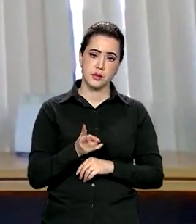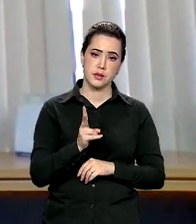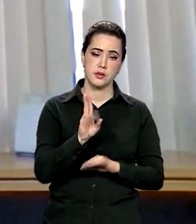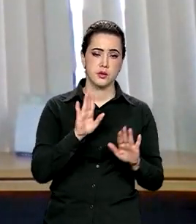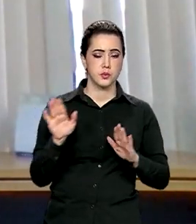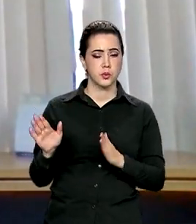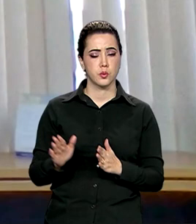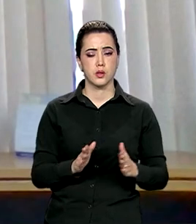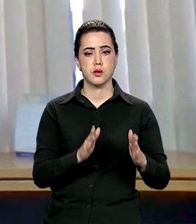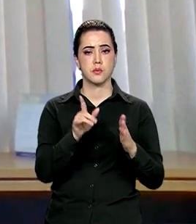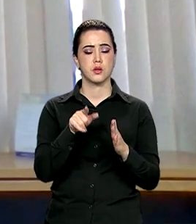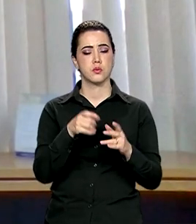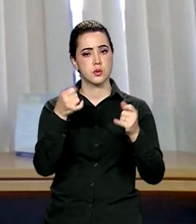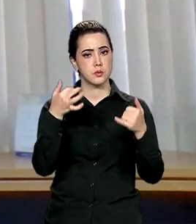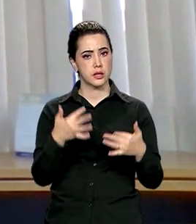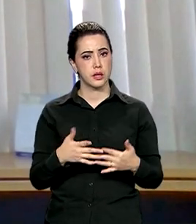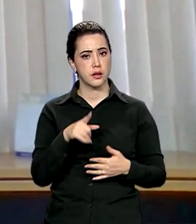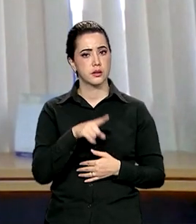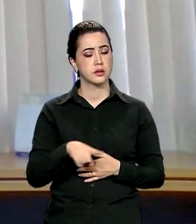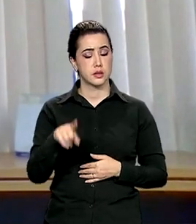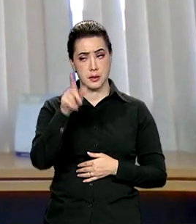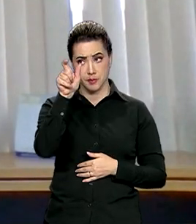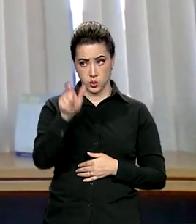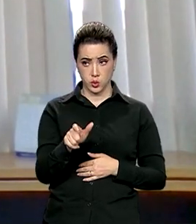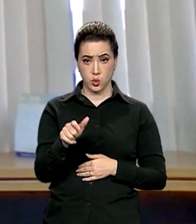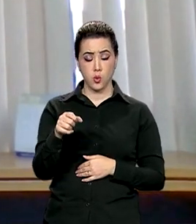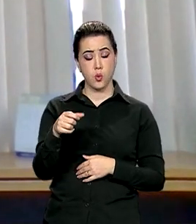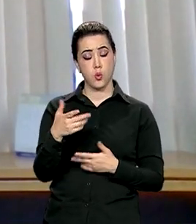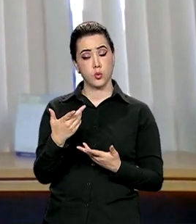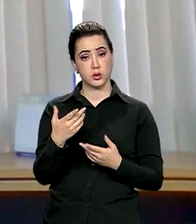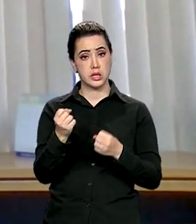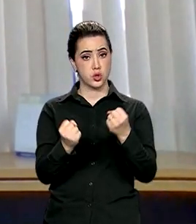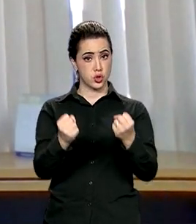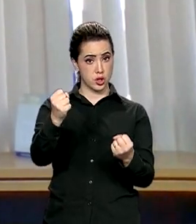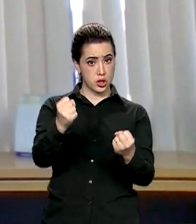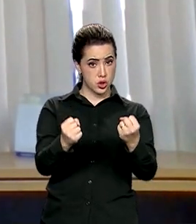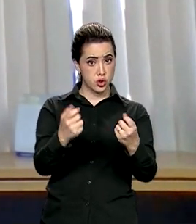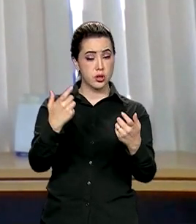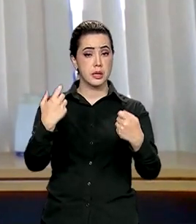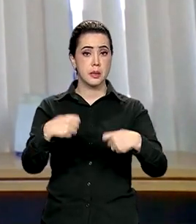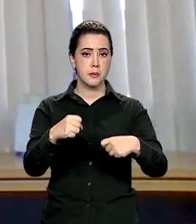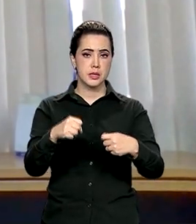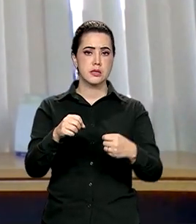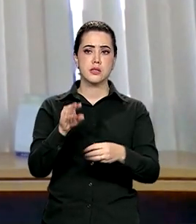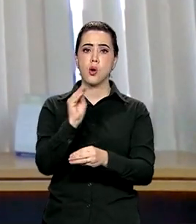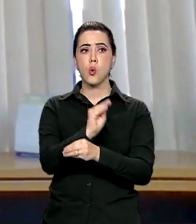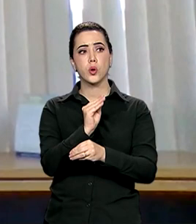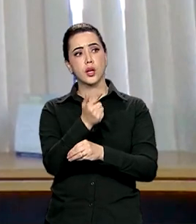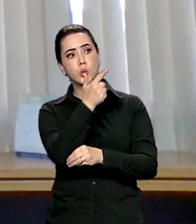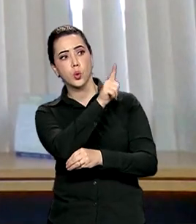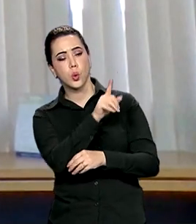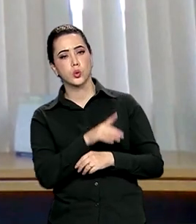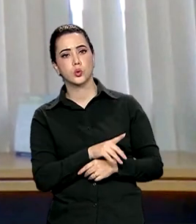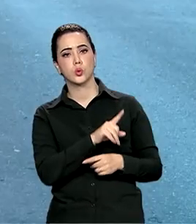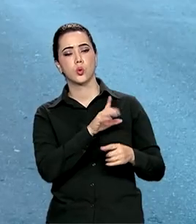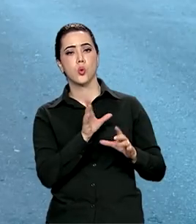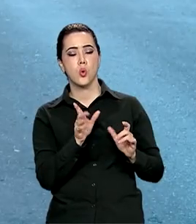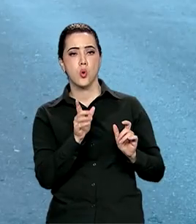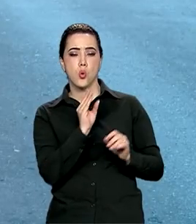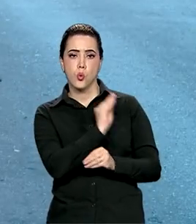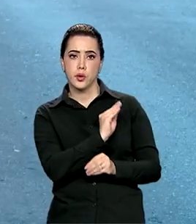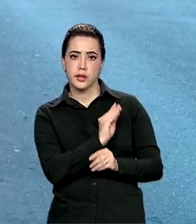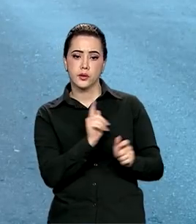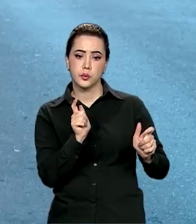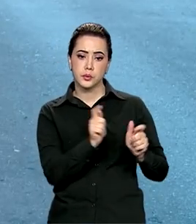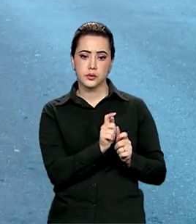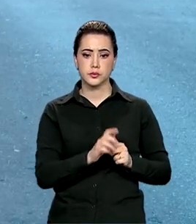direção de dizerem ao condutor que ele precisa, no trânsito, cuidar do outro, Cuidar do menor. Além